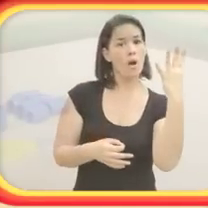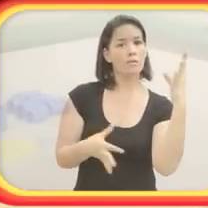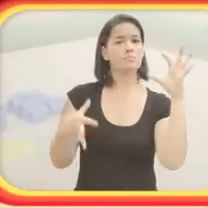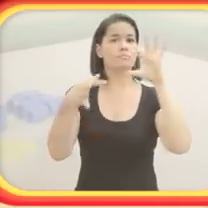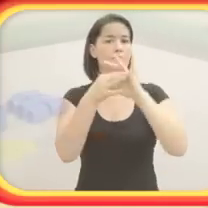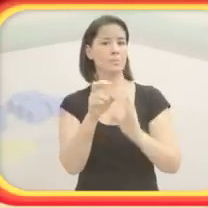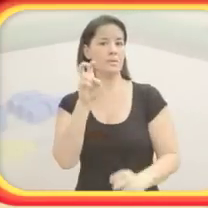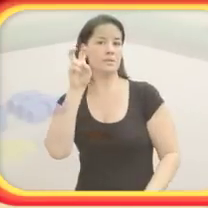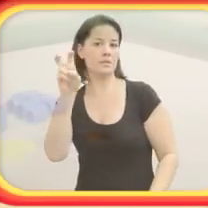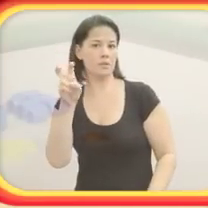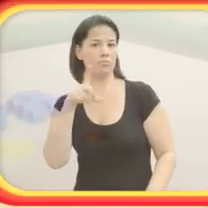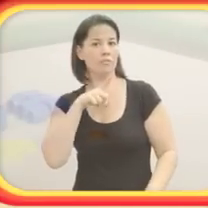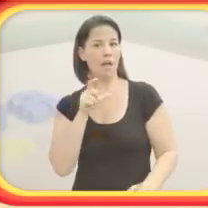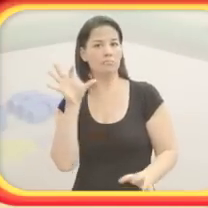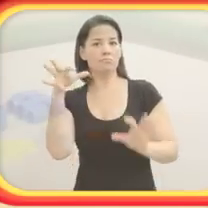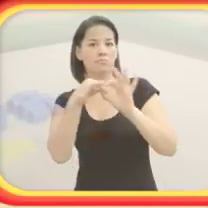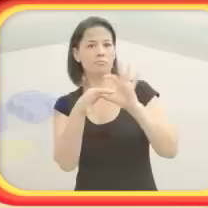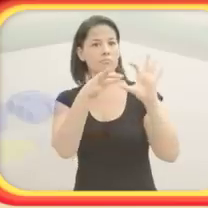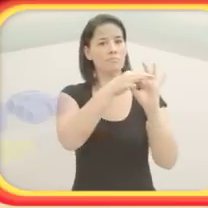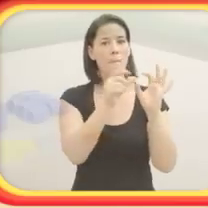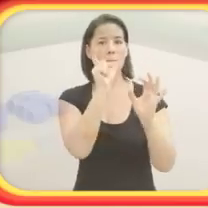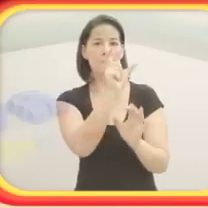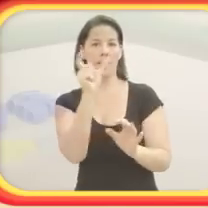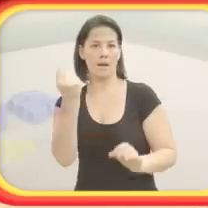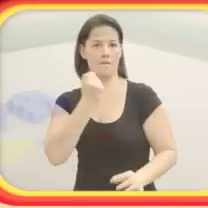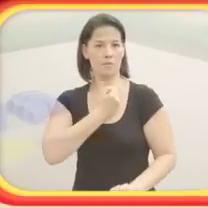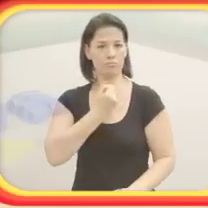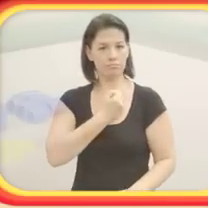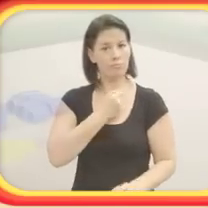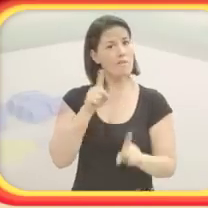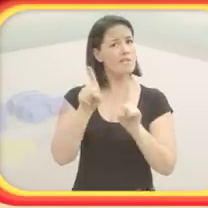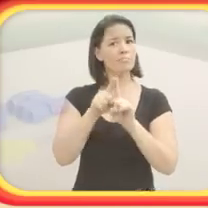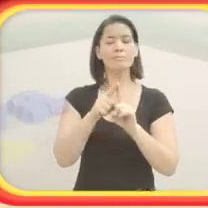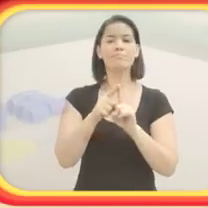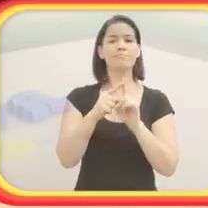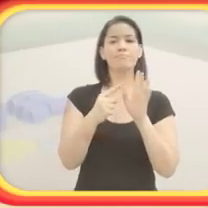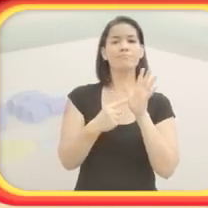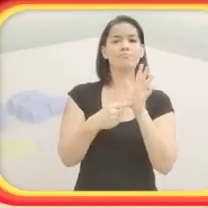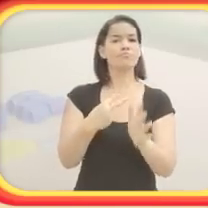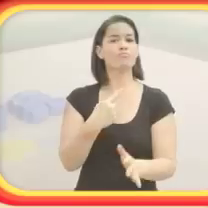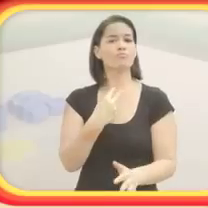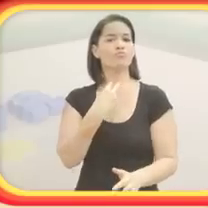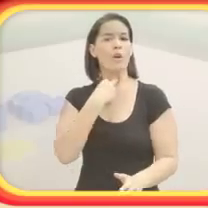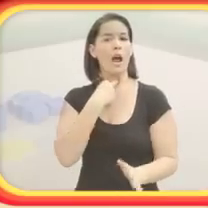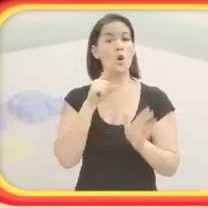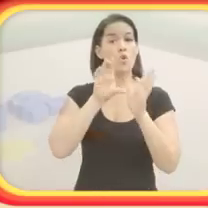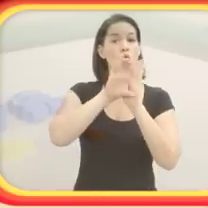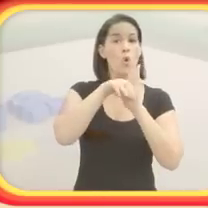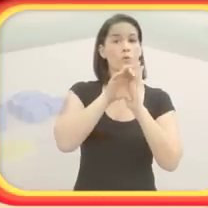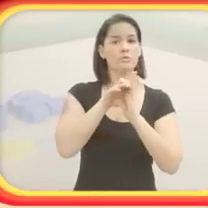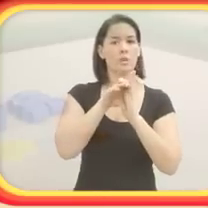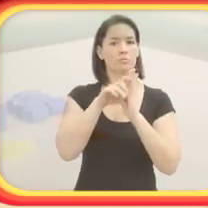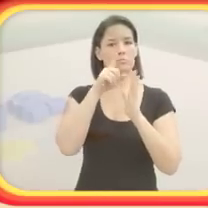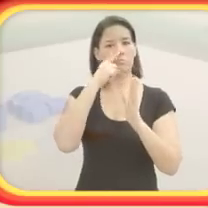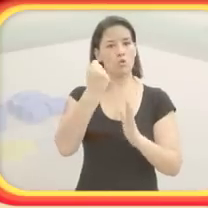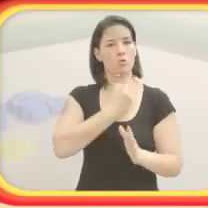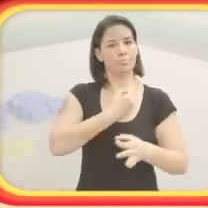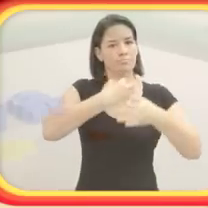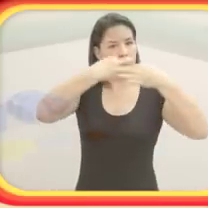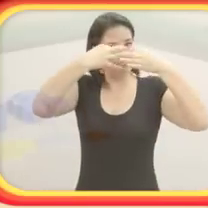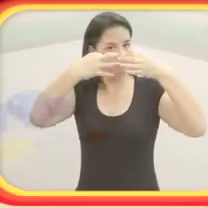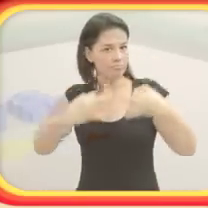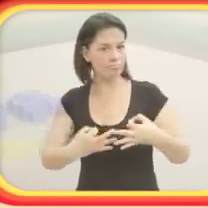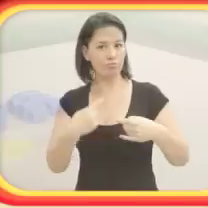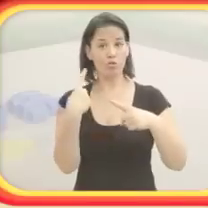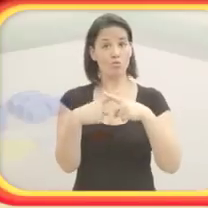também não garante que ela tenha o conceito de número bem formado. Porque o professor pode perguntar, mas quantos tem mesmo?